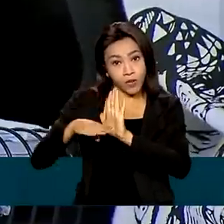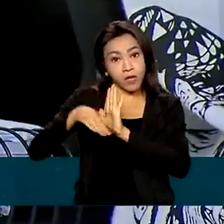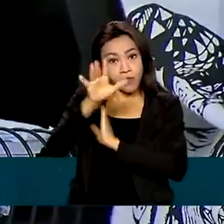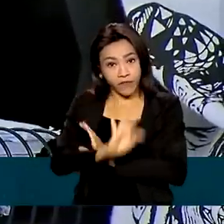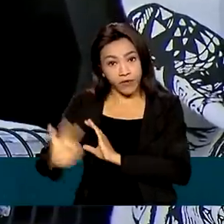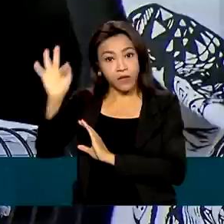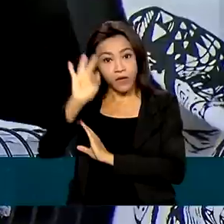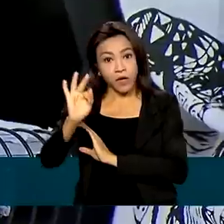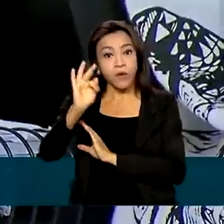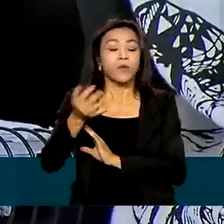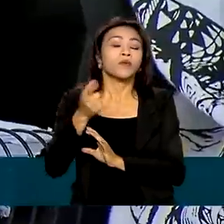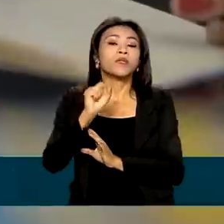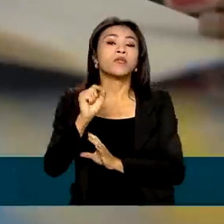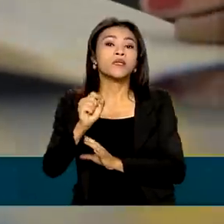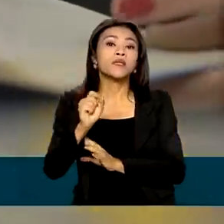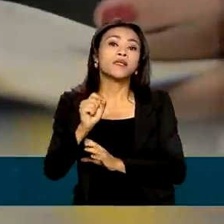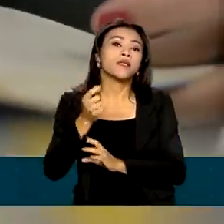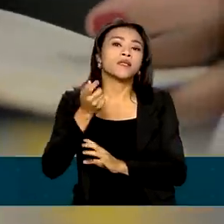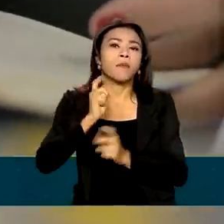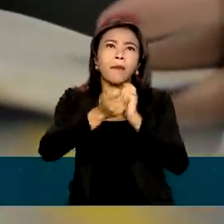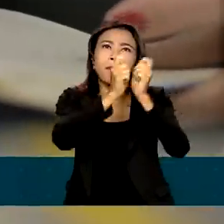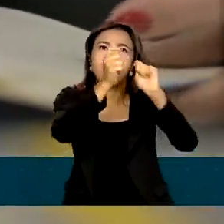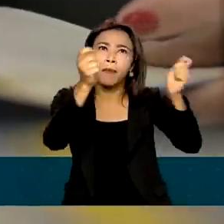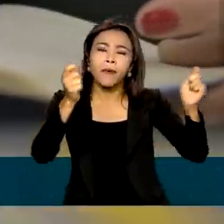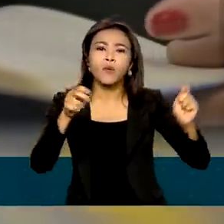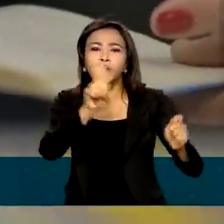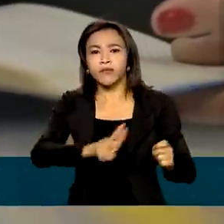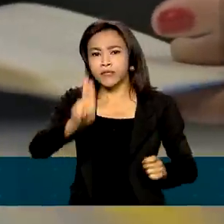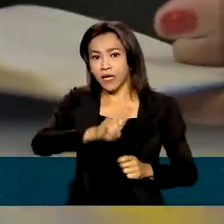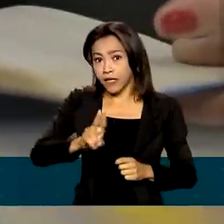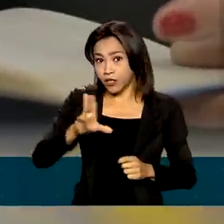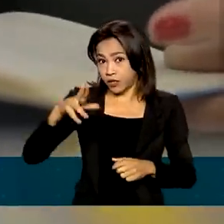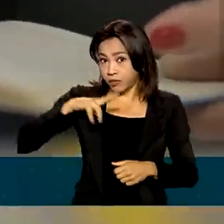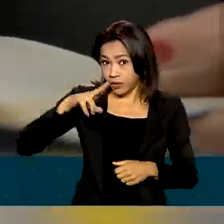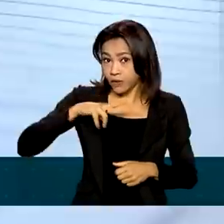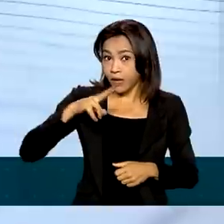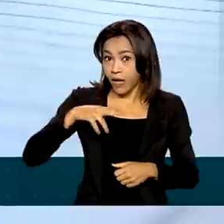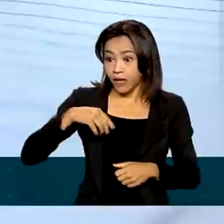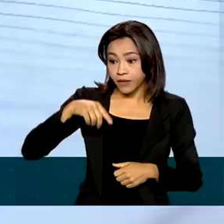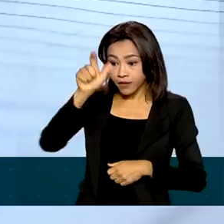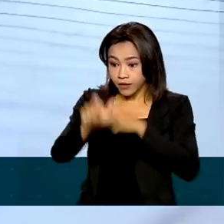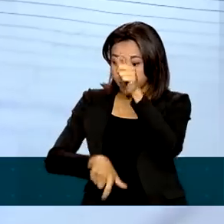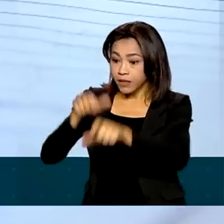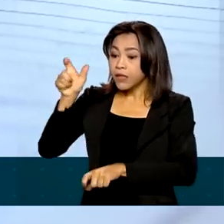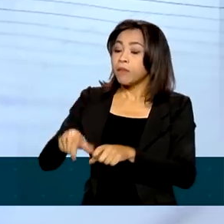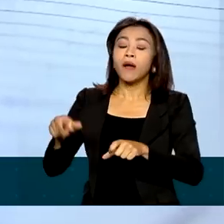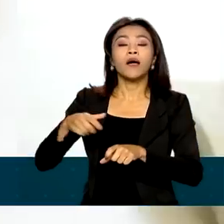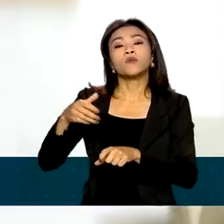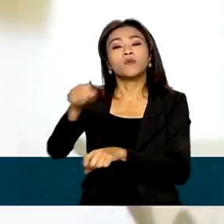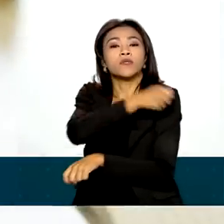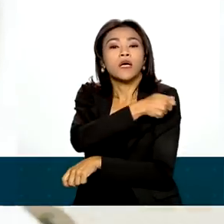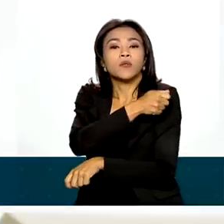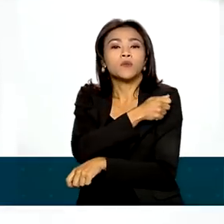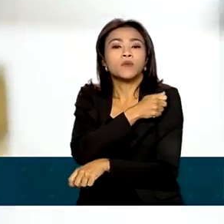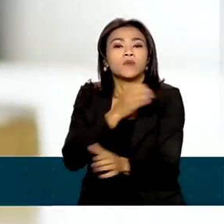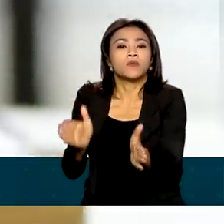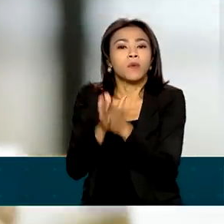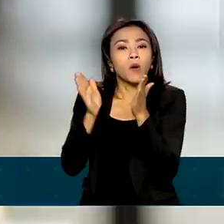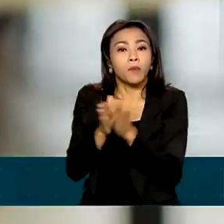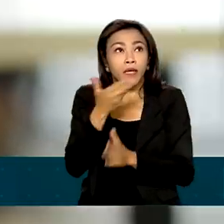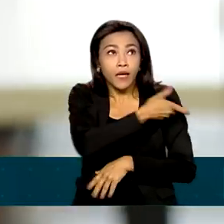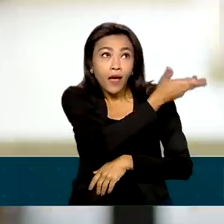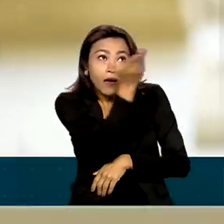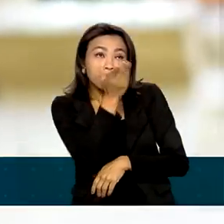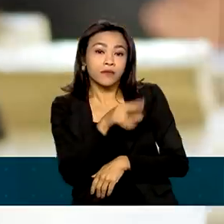em universidades particulares para estudantes de baixa renda, desde que essas universidades